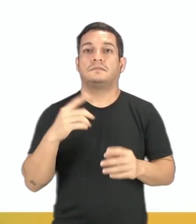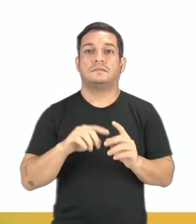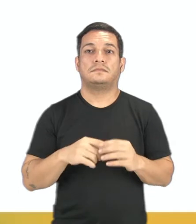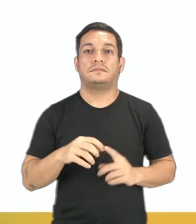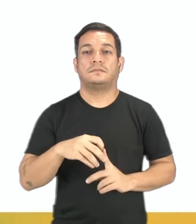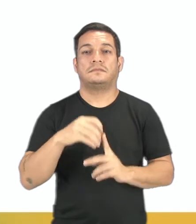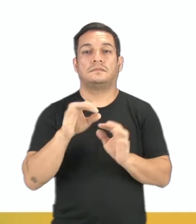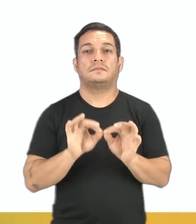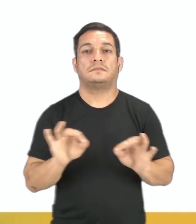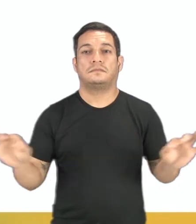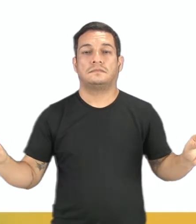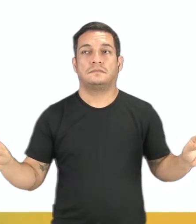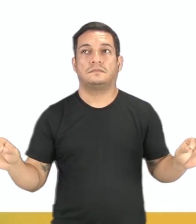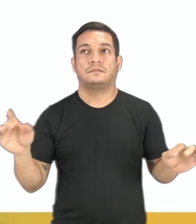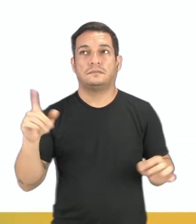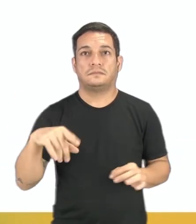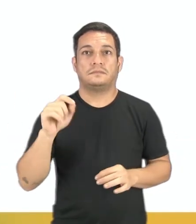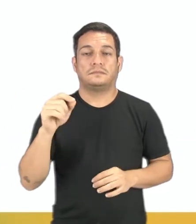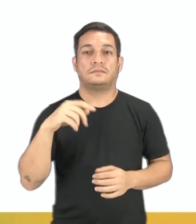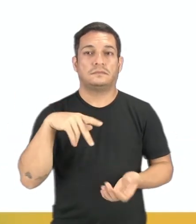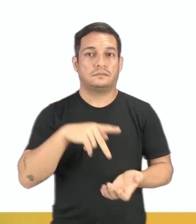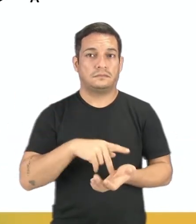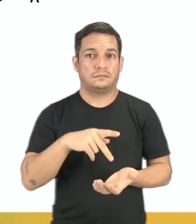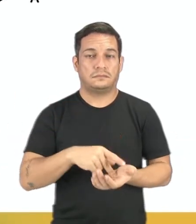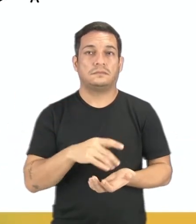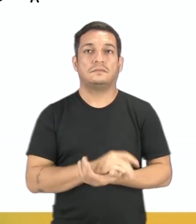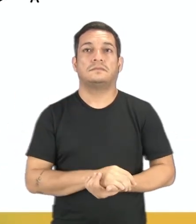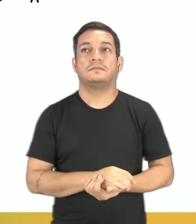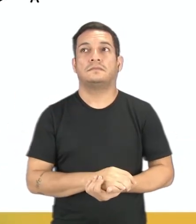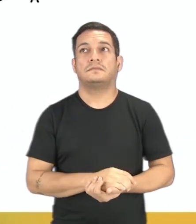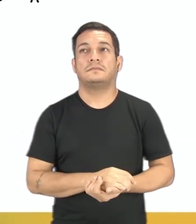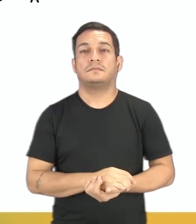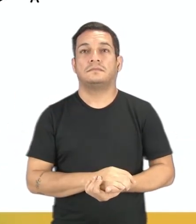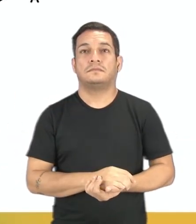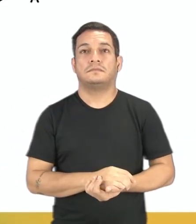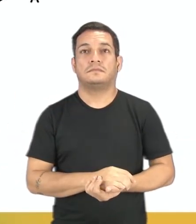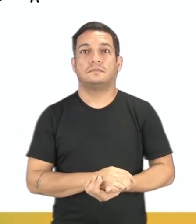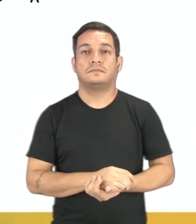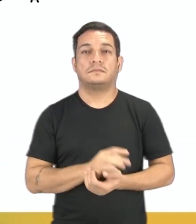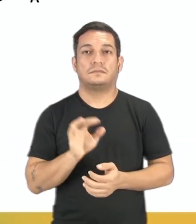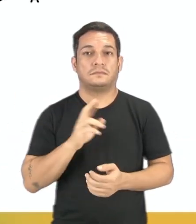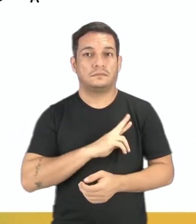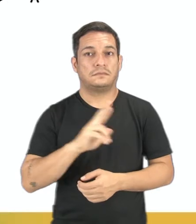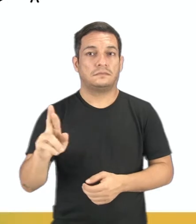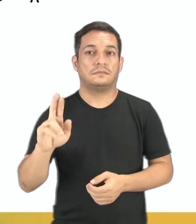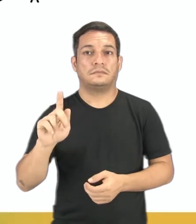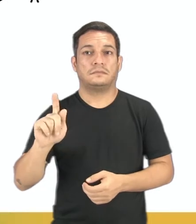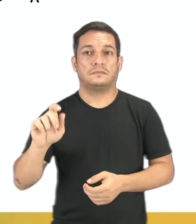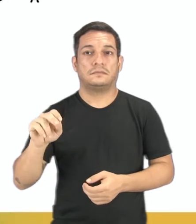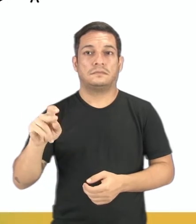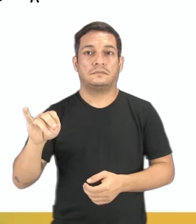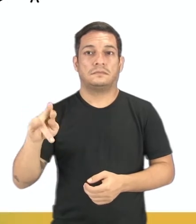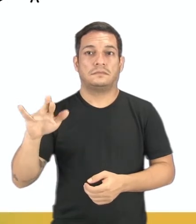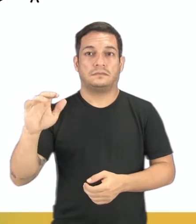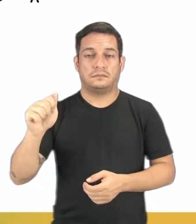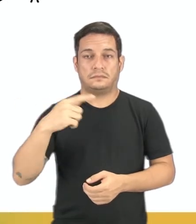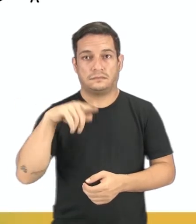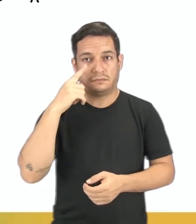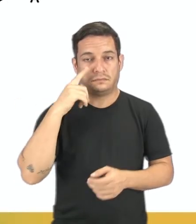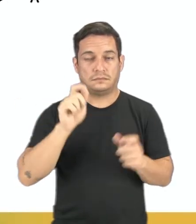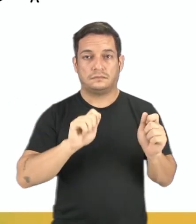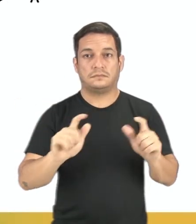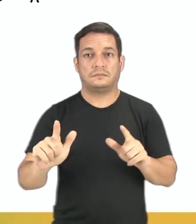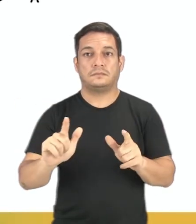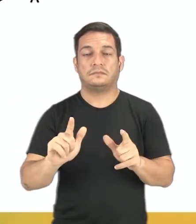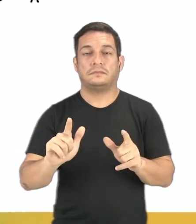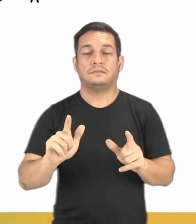única reta. Isso é tomado como verdade, tá? Essa é a representação geométrica, vocês veem aí no slide,